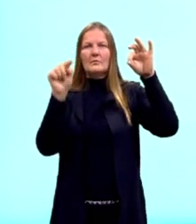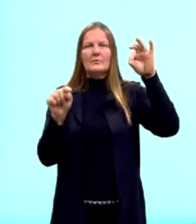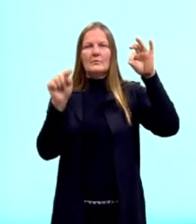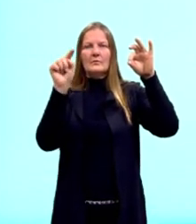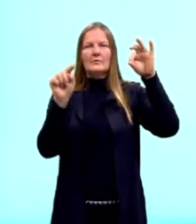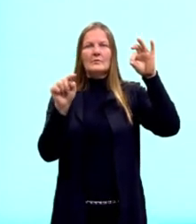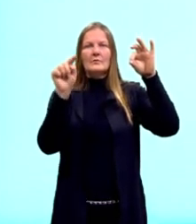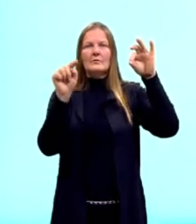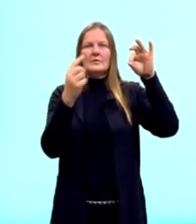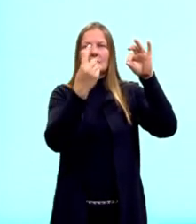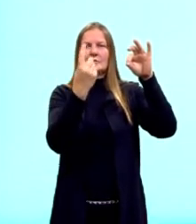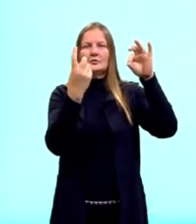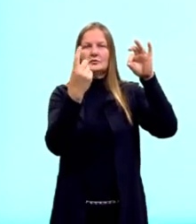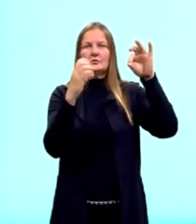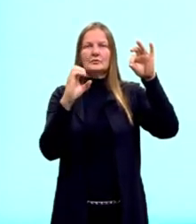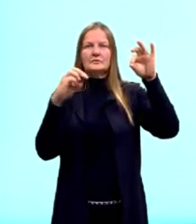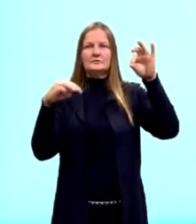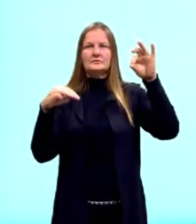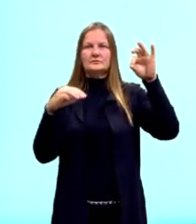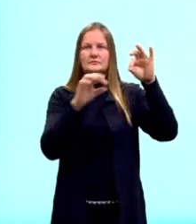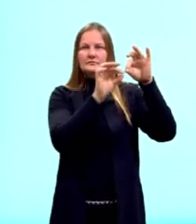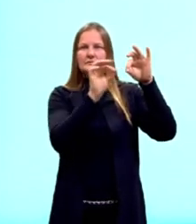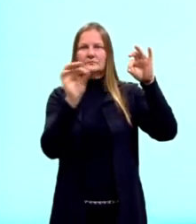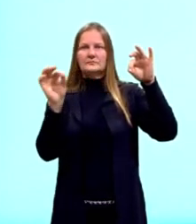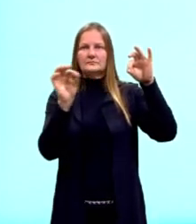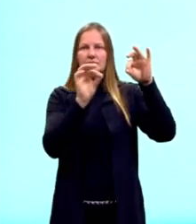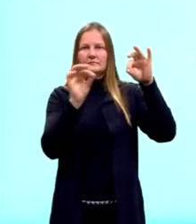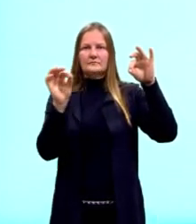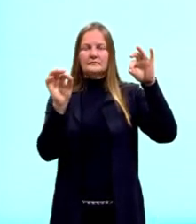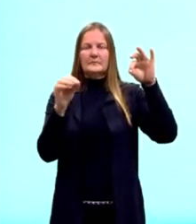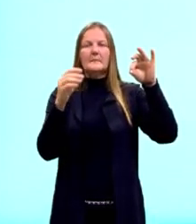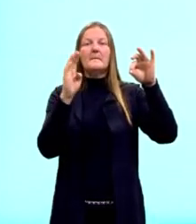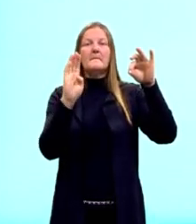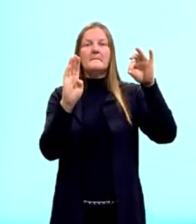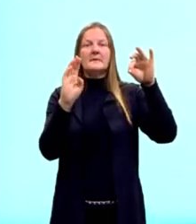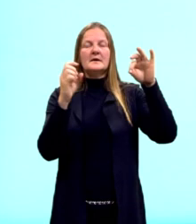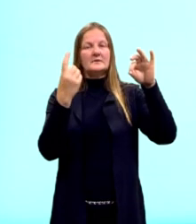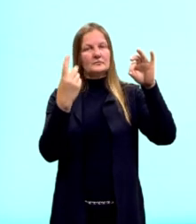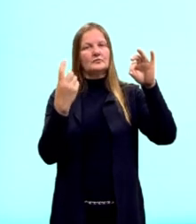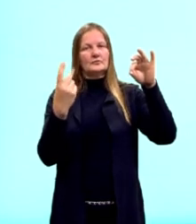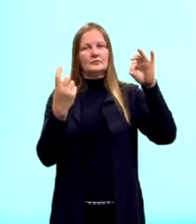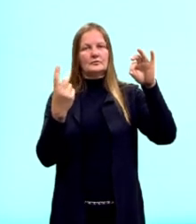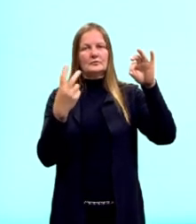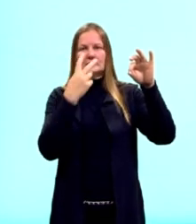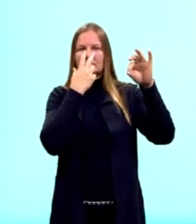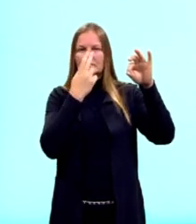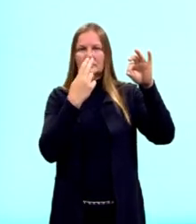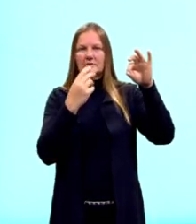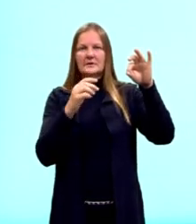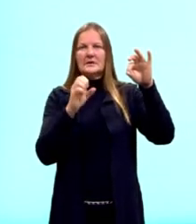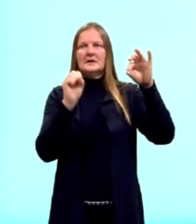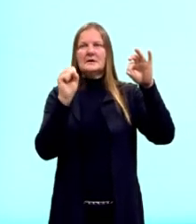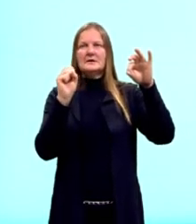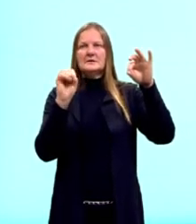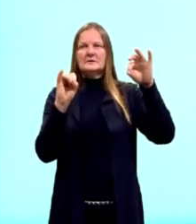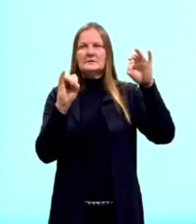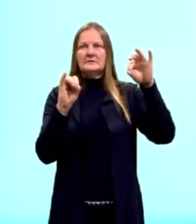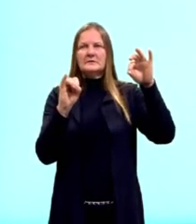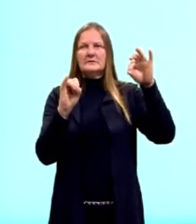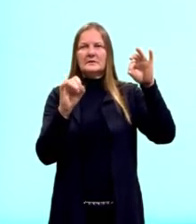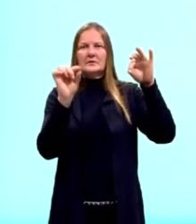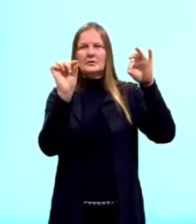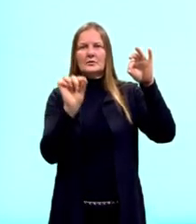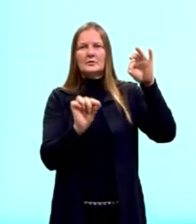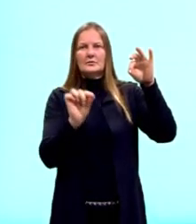folha, de 12 centímetros, então, sabemos que B mede 12. A medida de C, ela foi